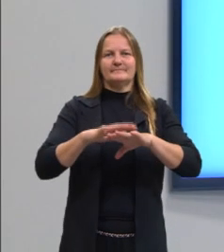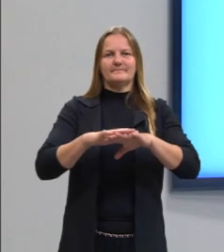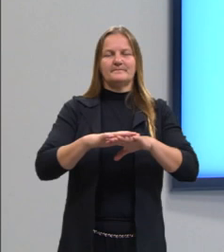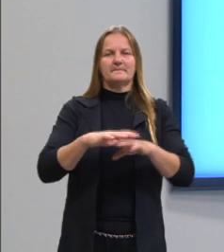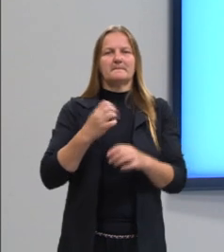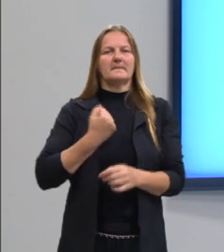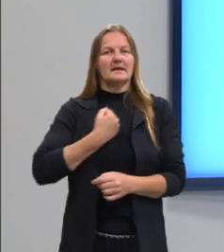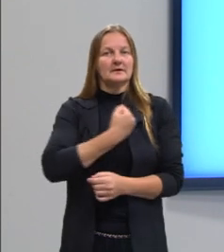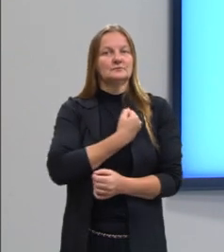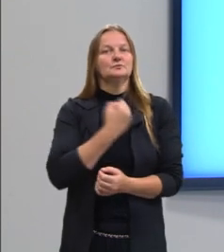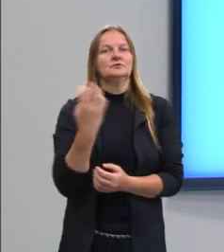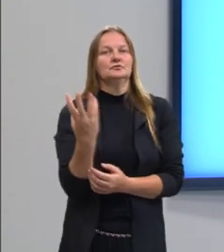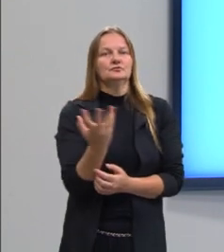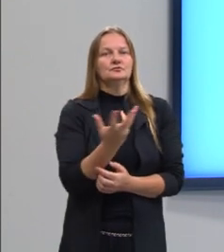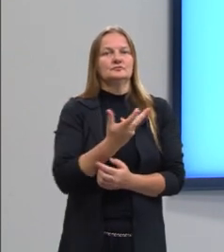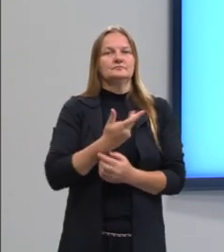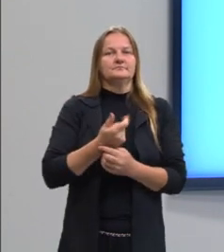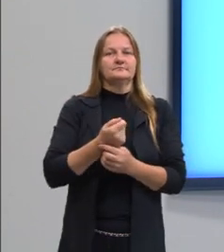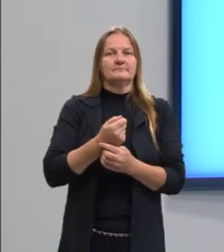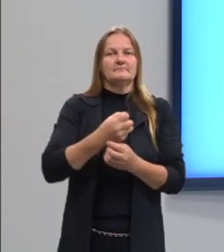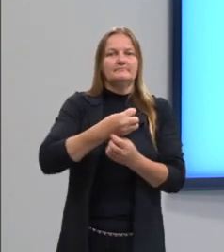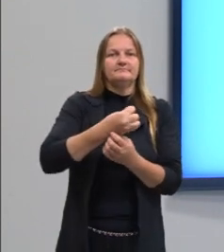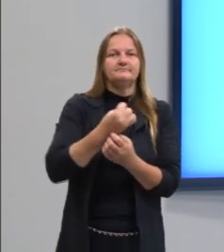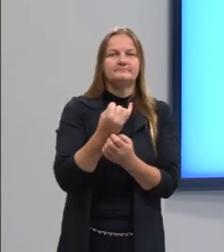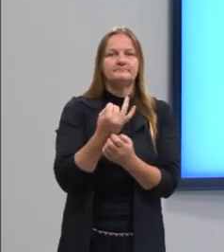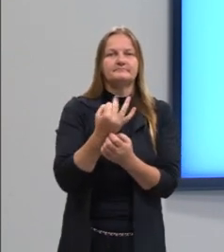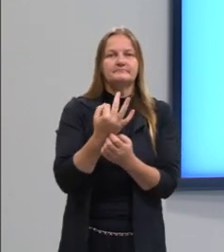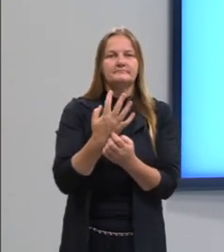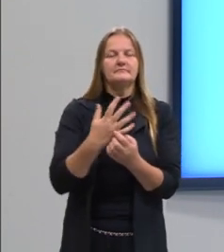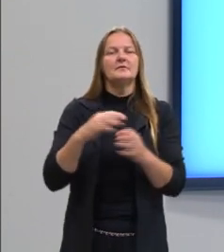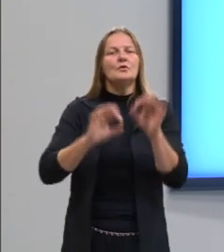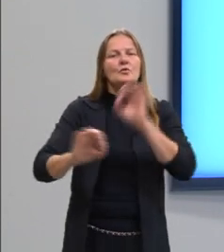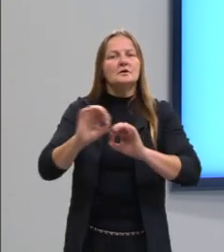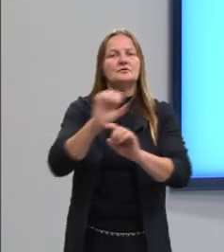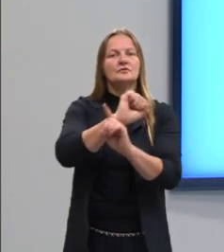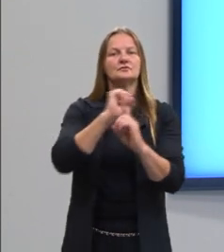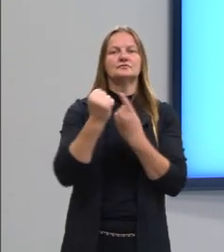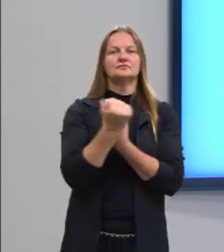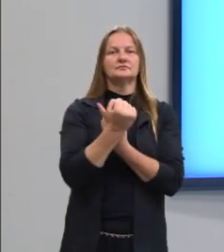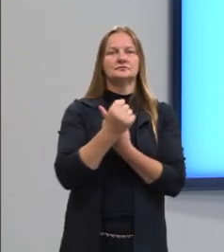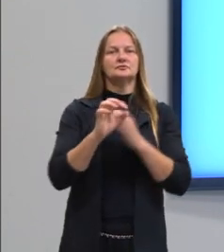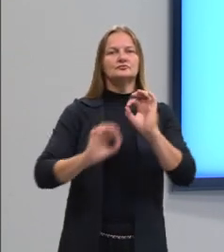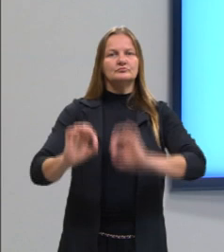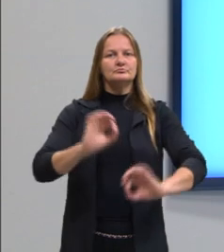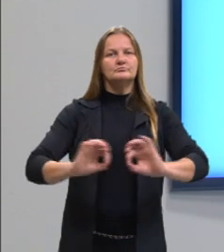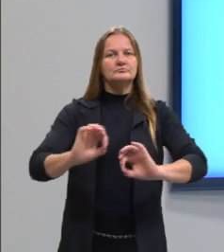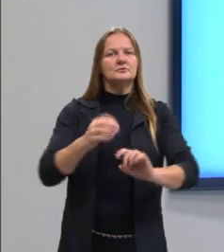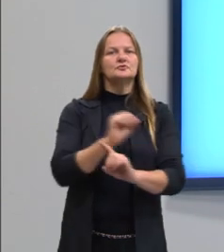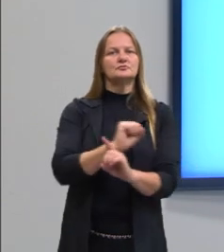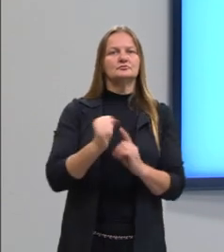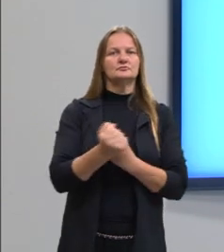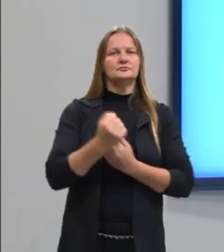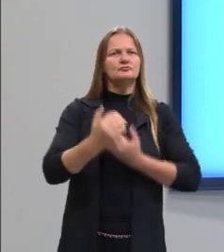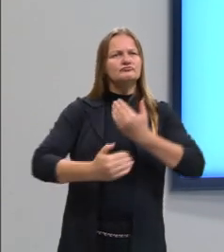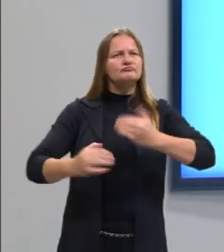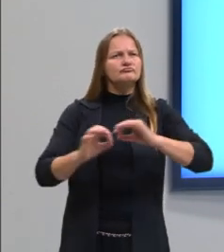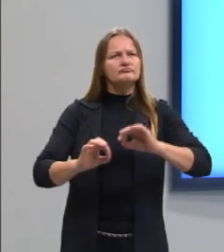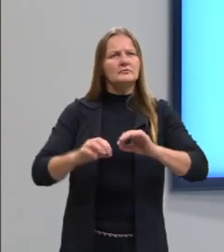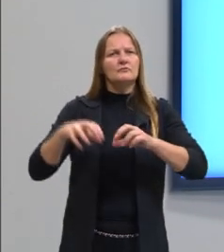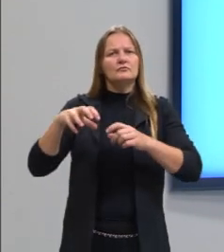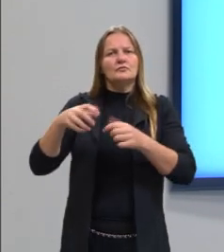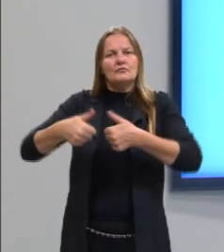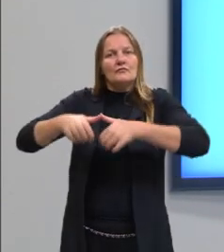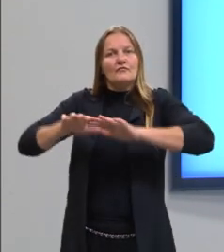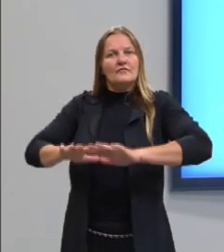necessidade onde o homem, se reorganizando socialmente, ou seja, se estabelecendo em lugares fixos,